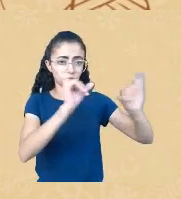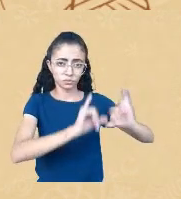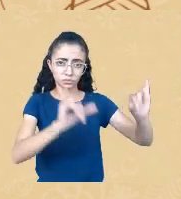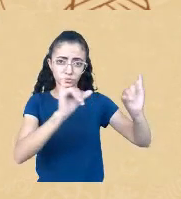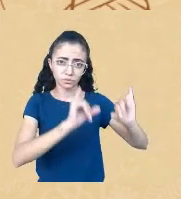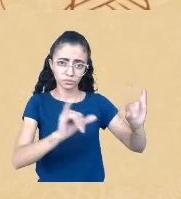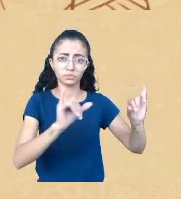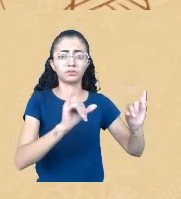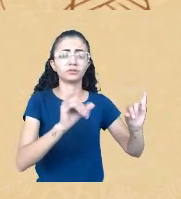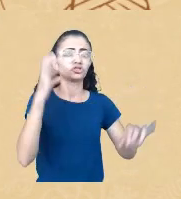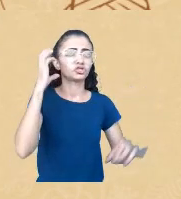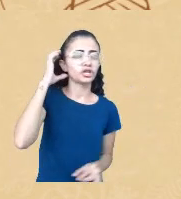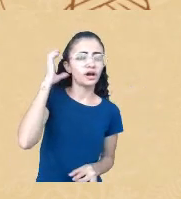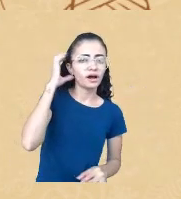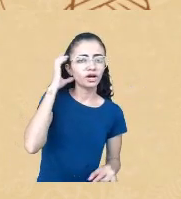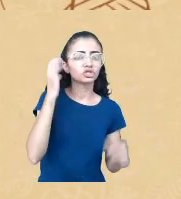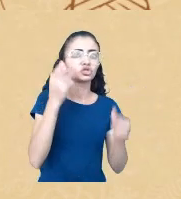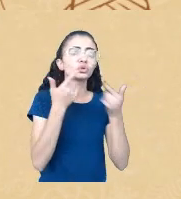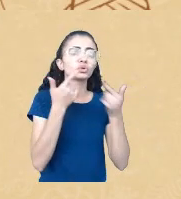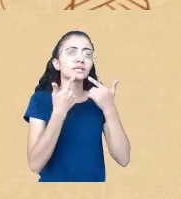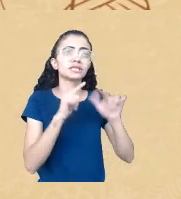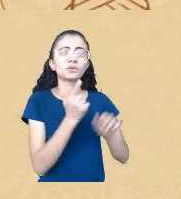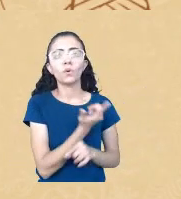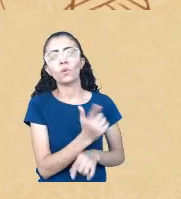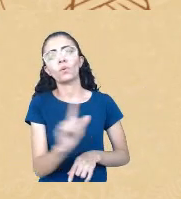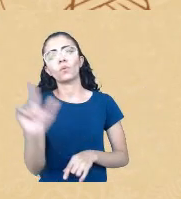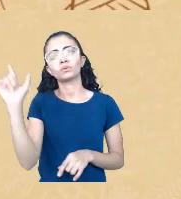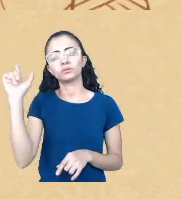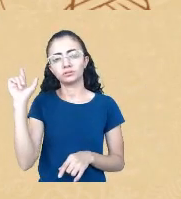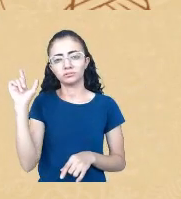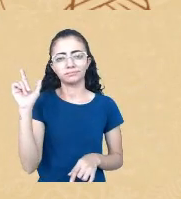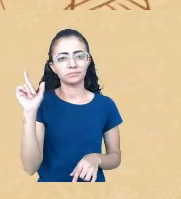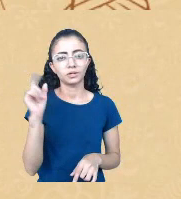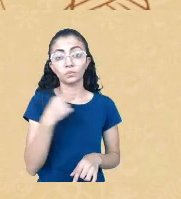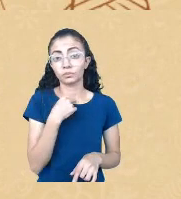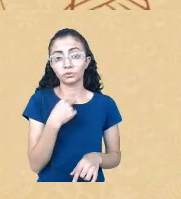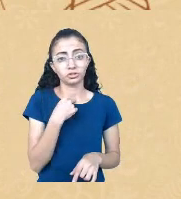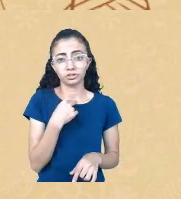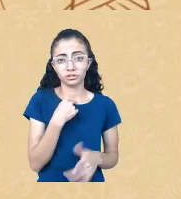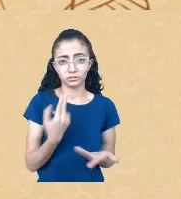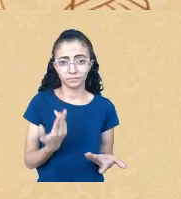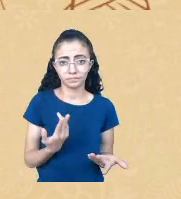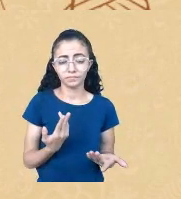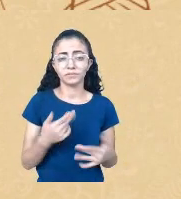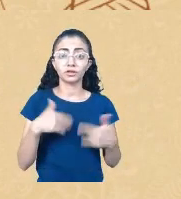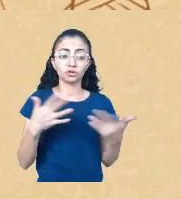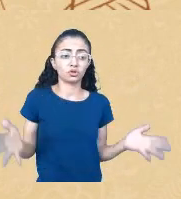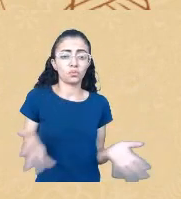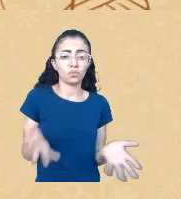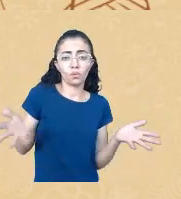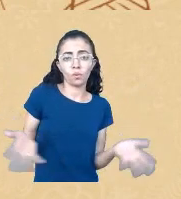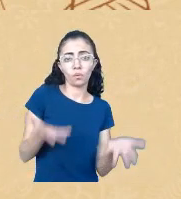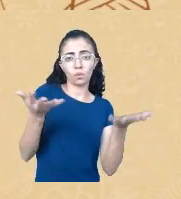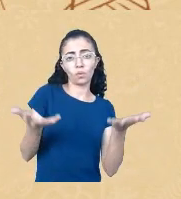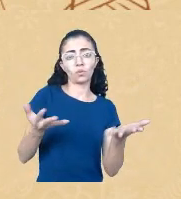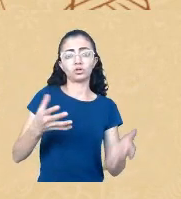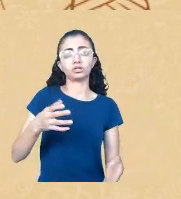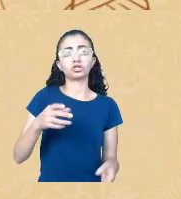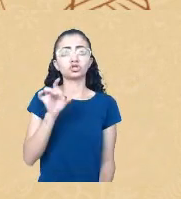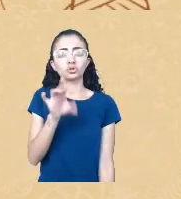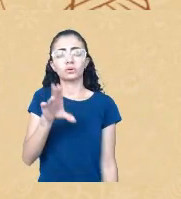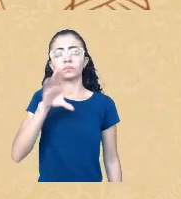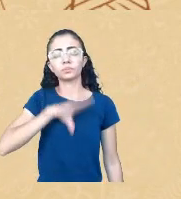aqui, né, como que essa noção de Brasil autorreferencia a língua portuguesa como a língua legítima desse território